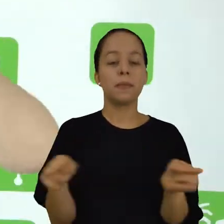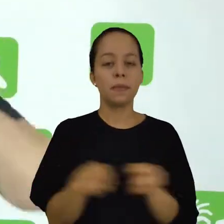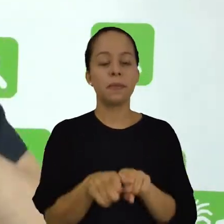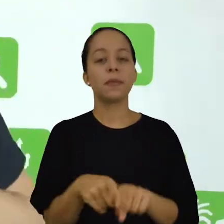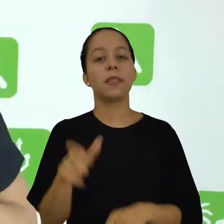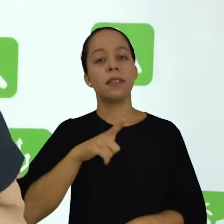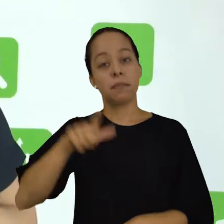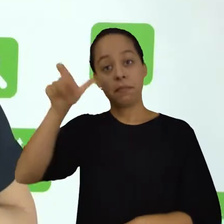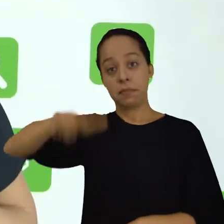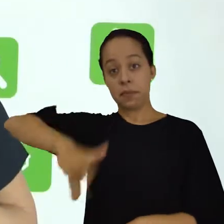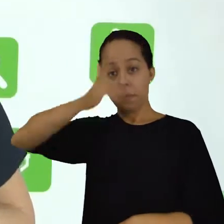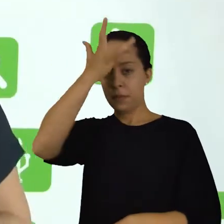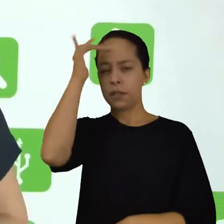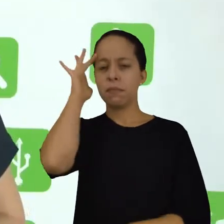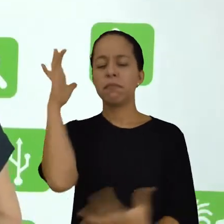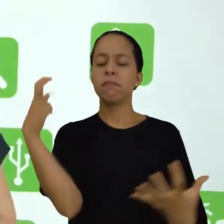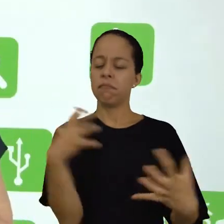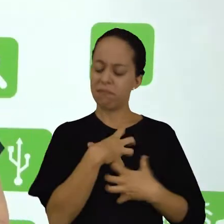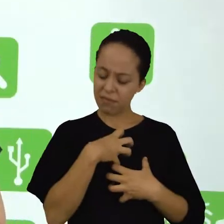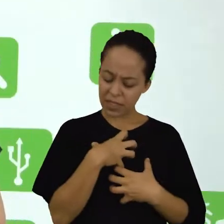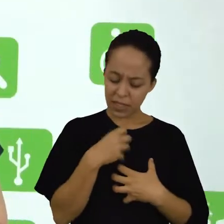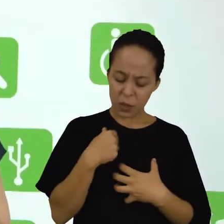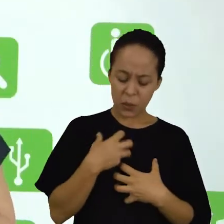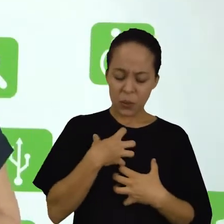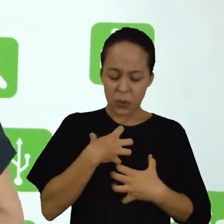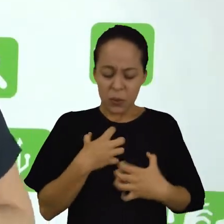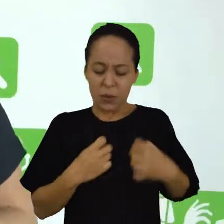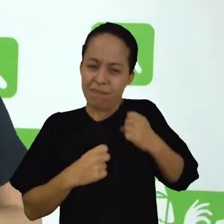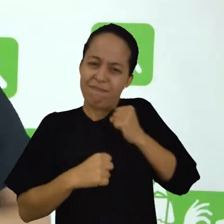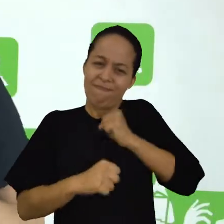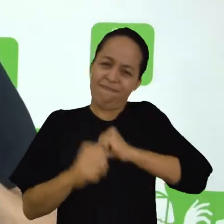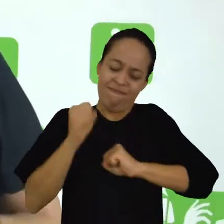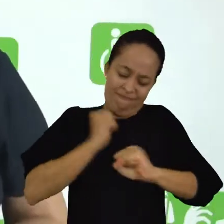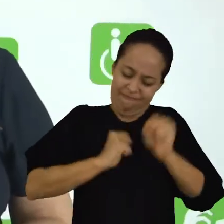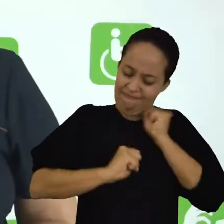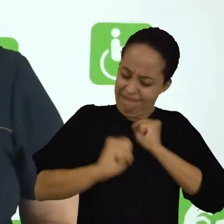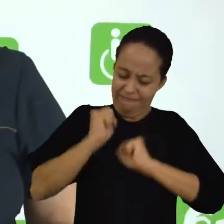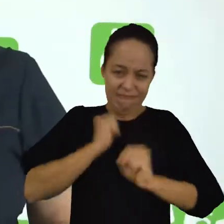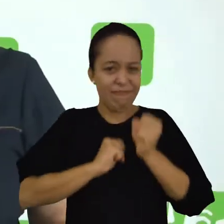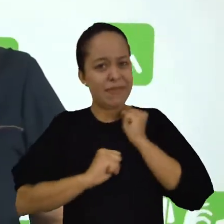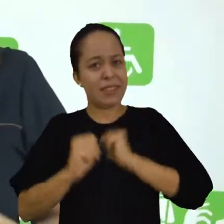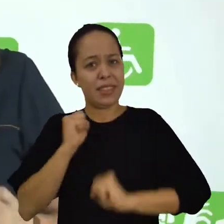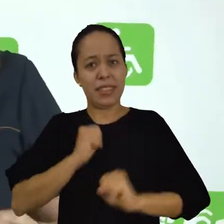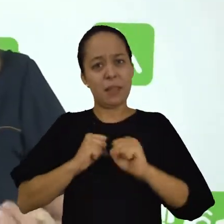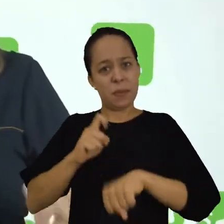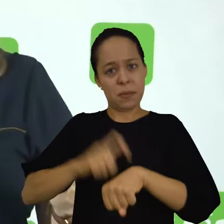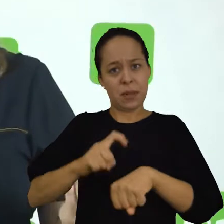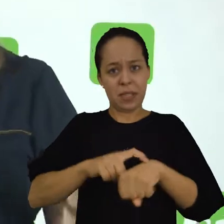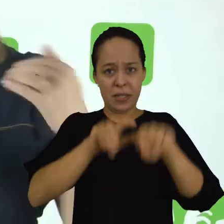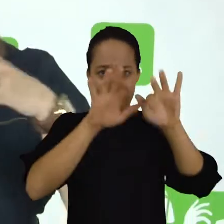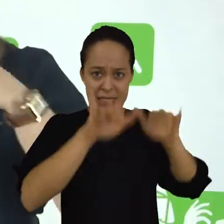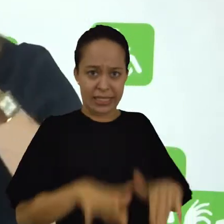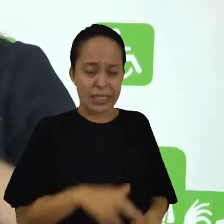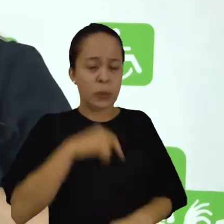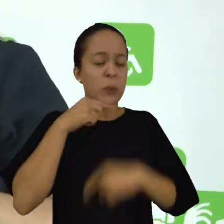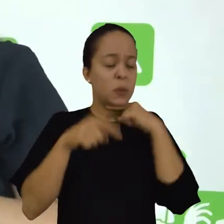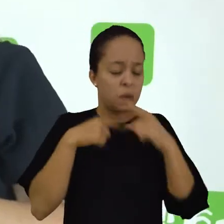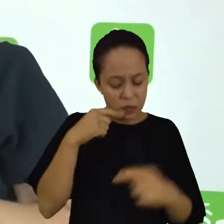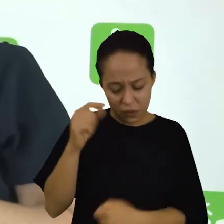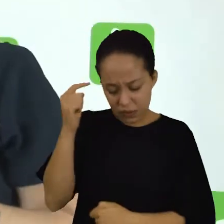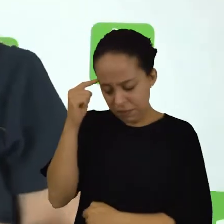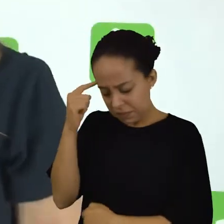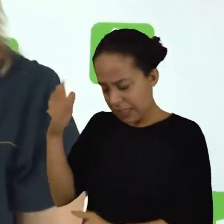aquele indivíduo que se sente ansioso e tem muita dúvida na hora de